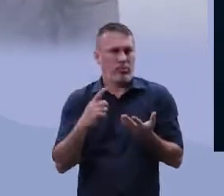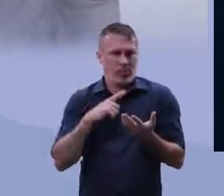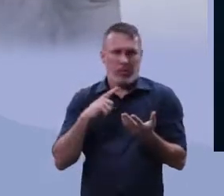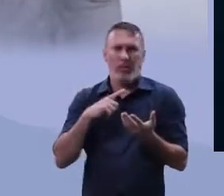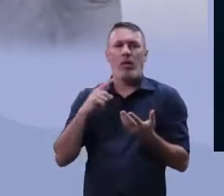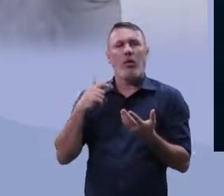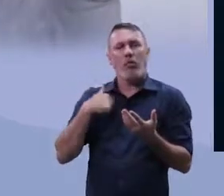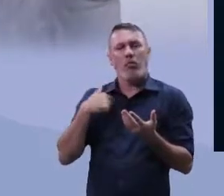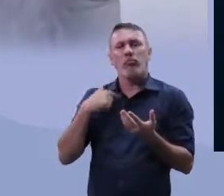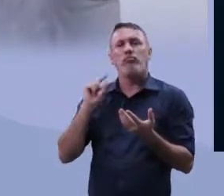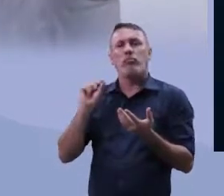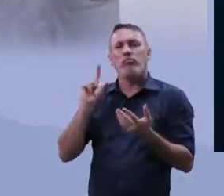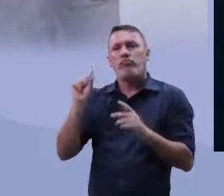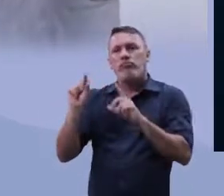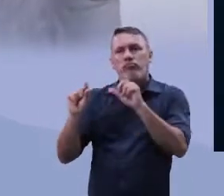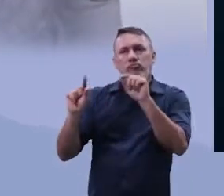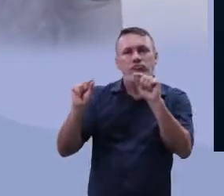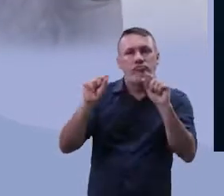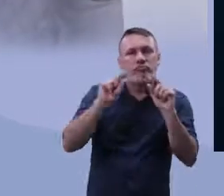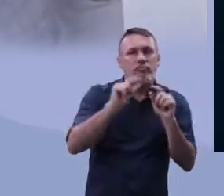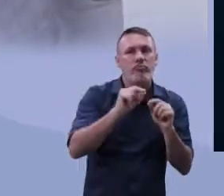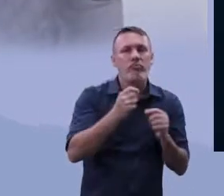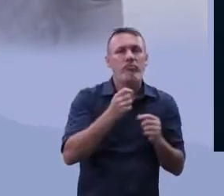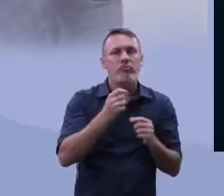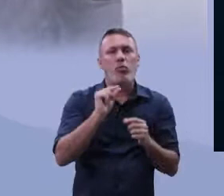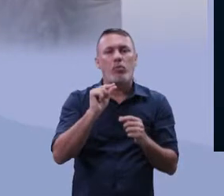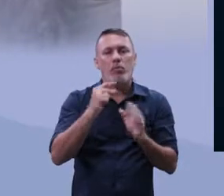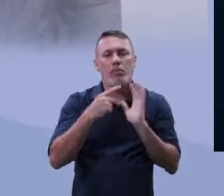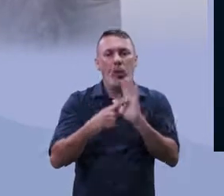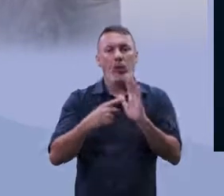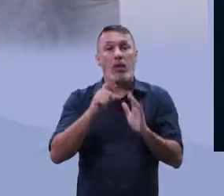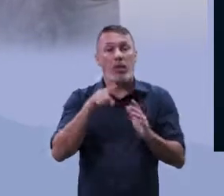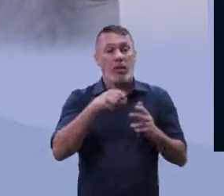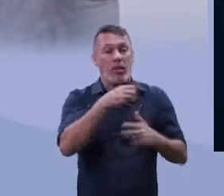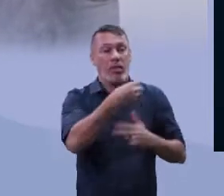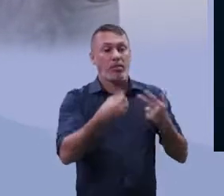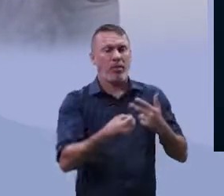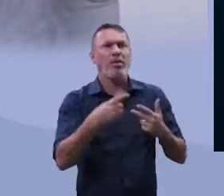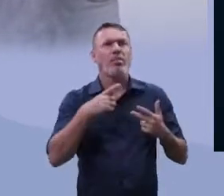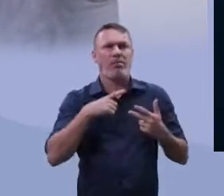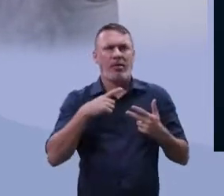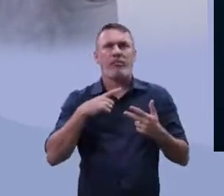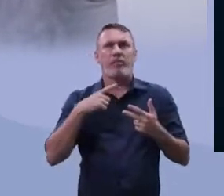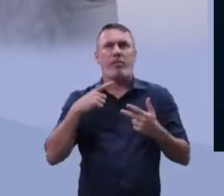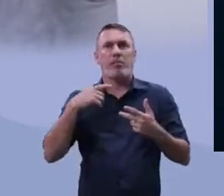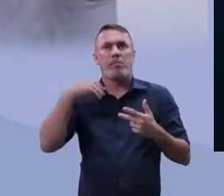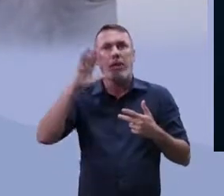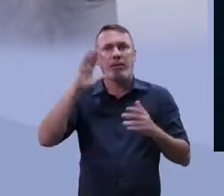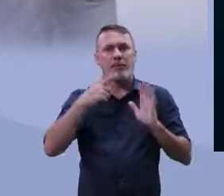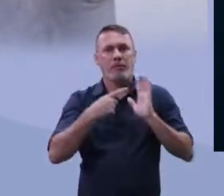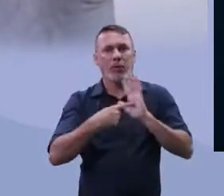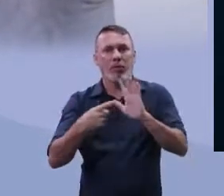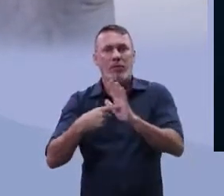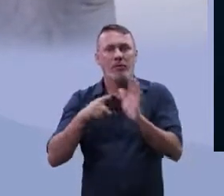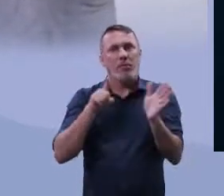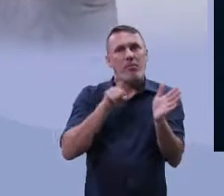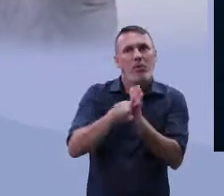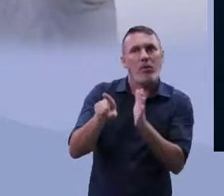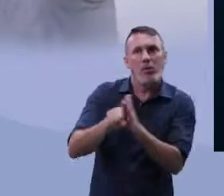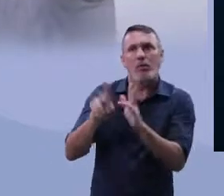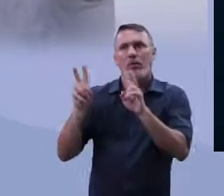vocês de todos os principais conflitos que o Enem costuma trazer como tema em suas questões.